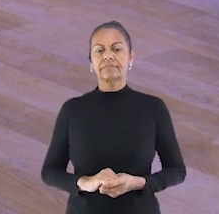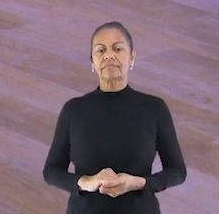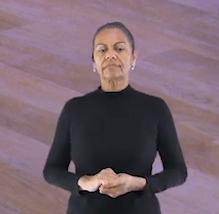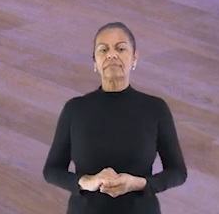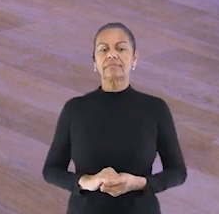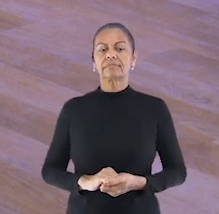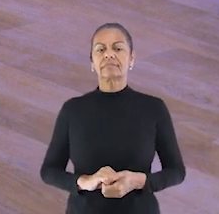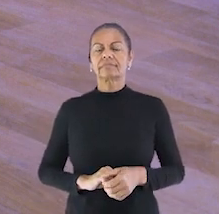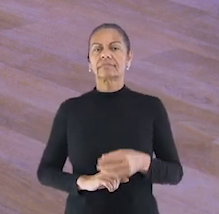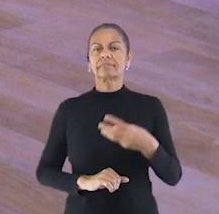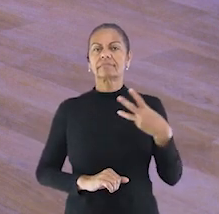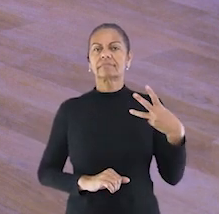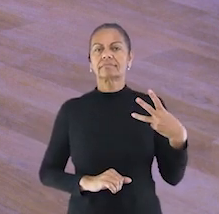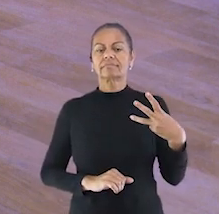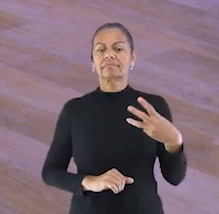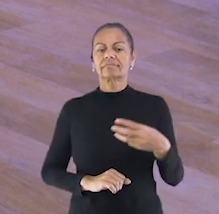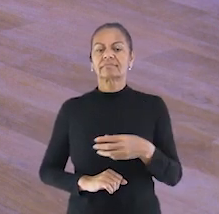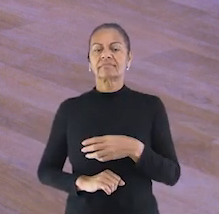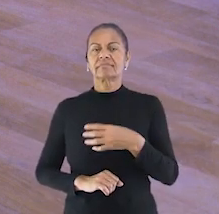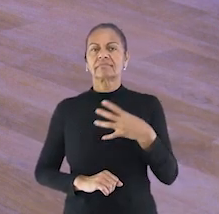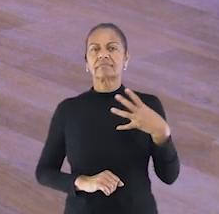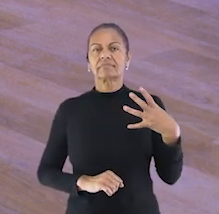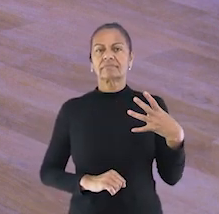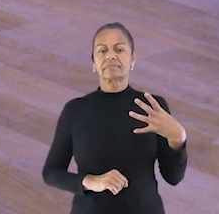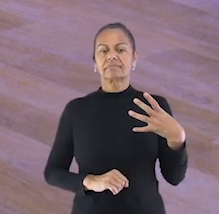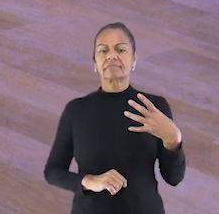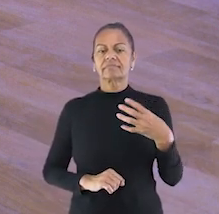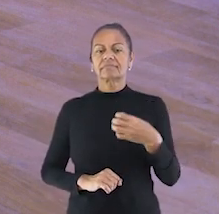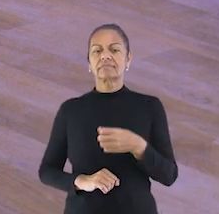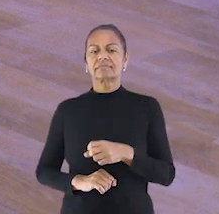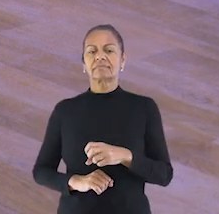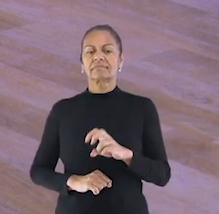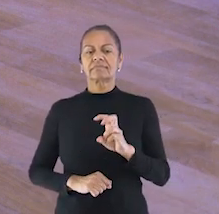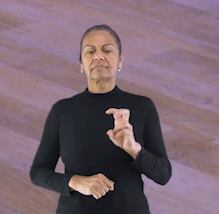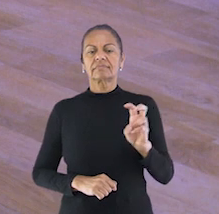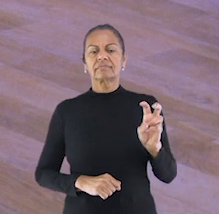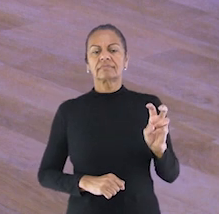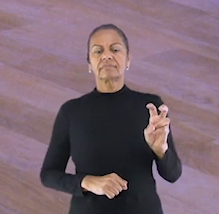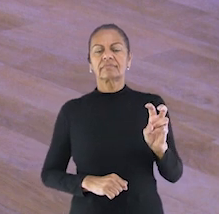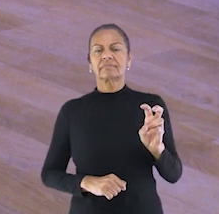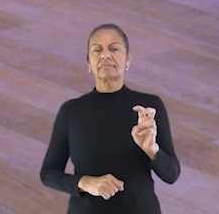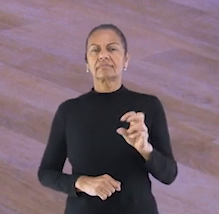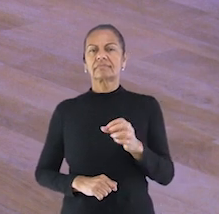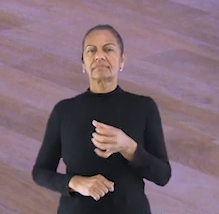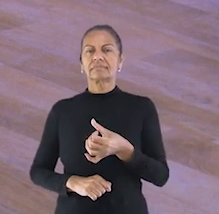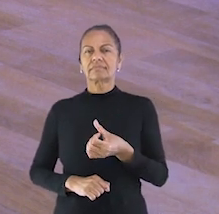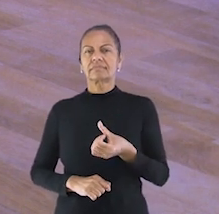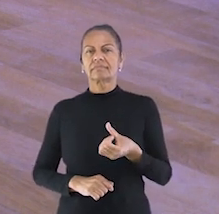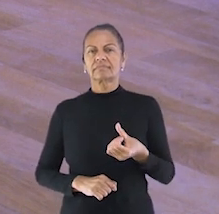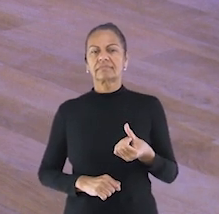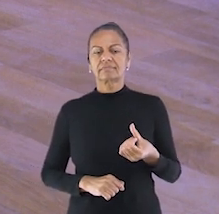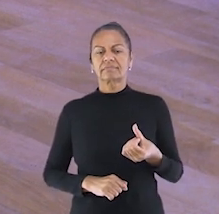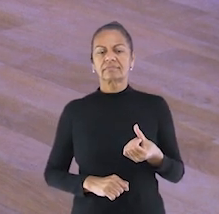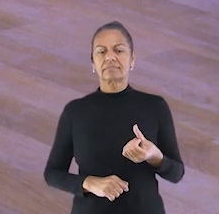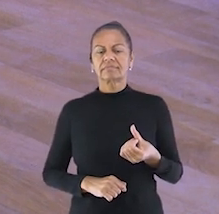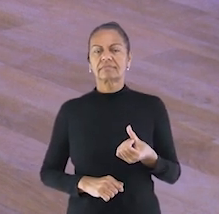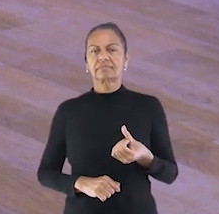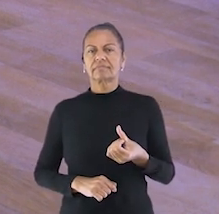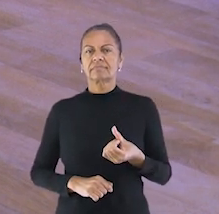Dois. Três. Quatro. Cinco.